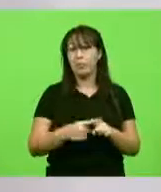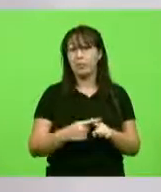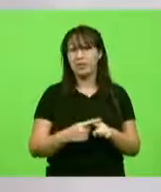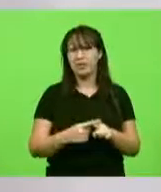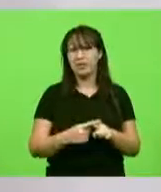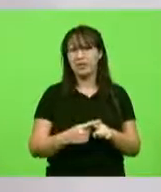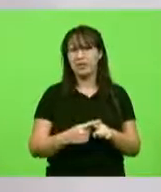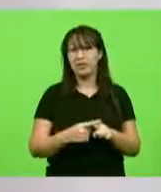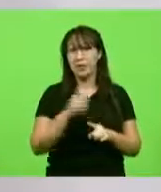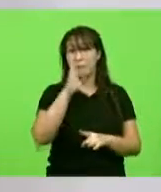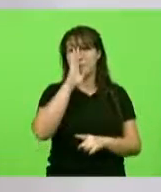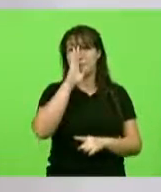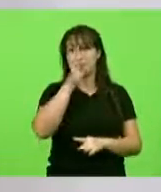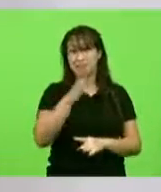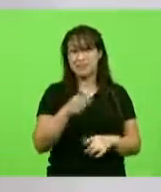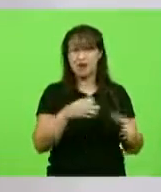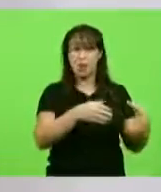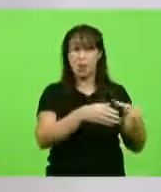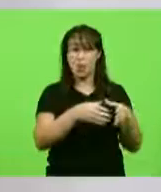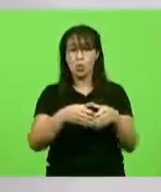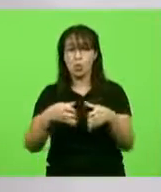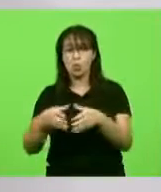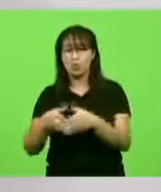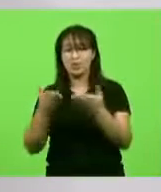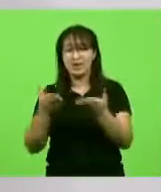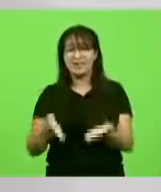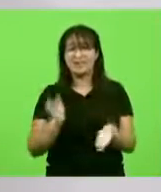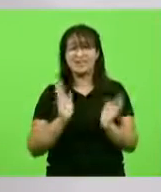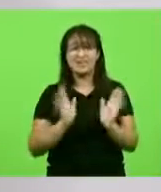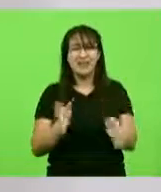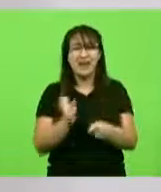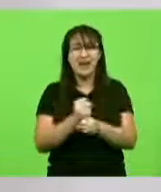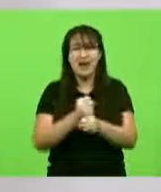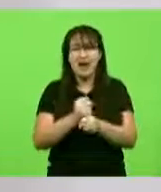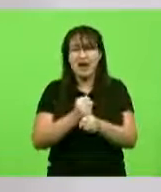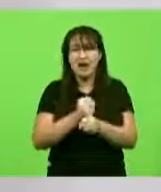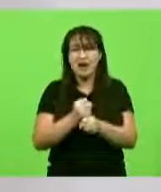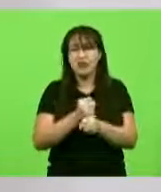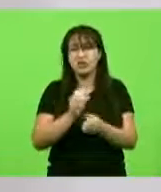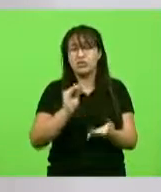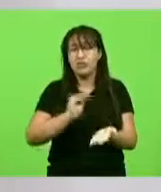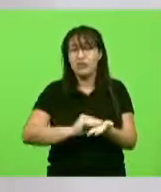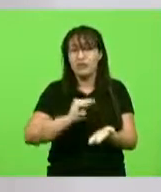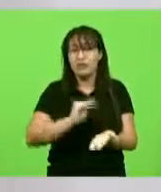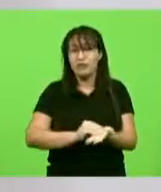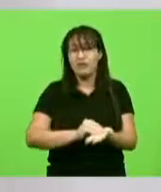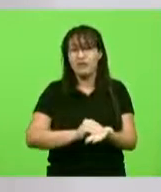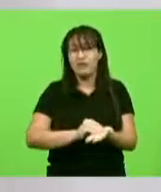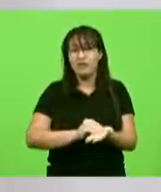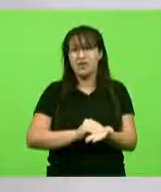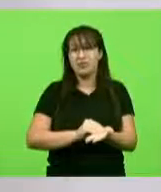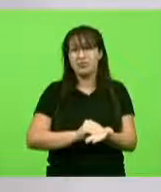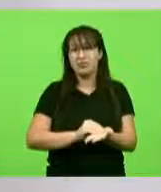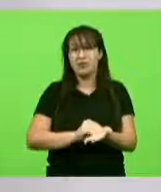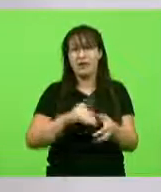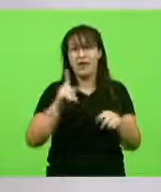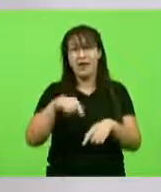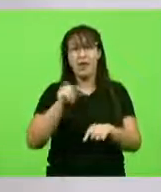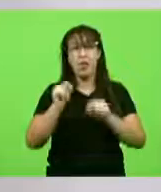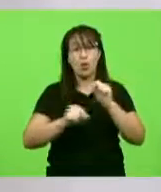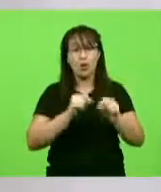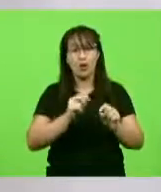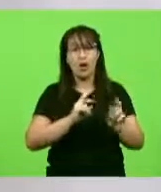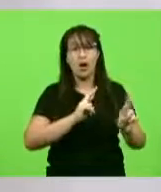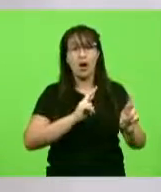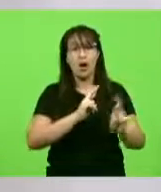principais já estão há décadas sem capacidade de escoamento, que são as rodovias federais.